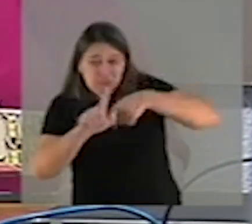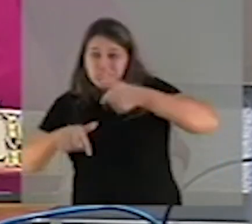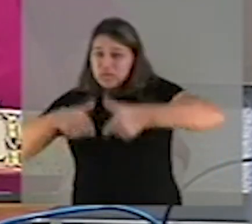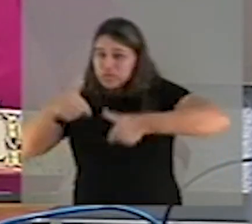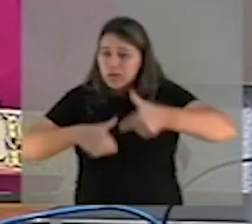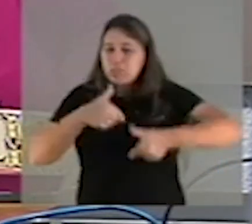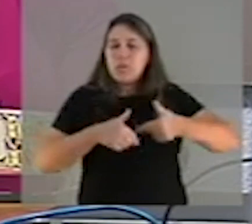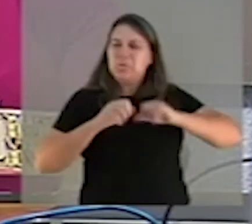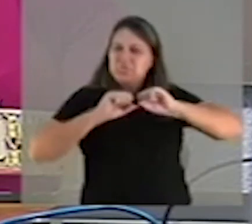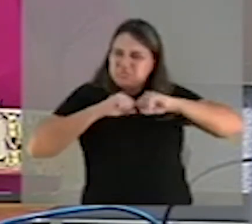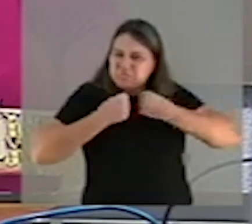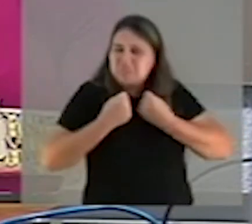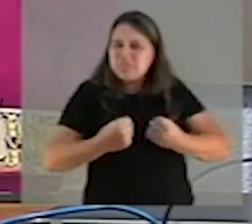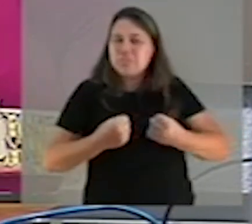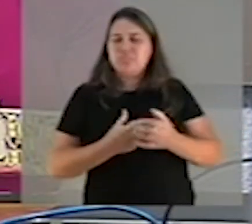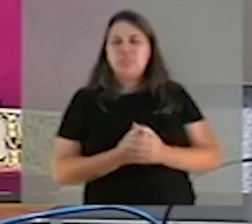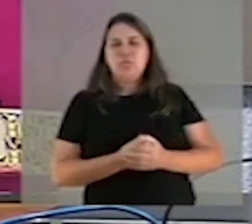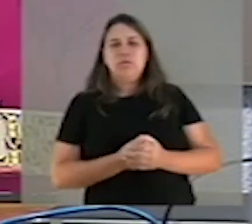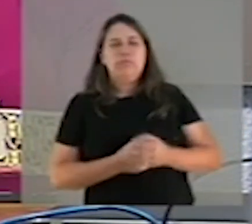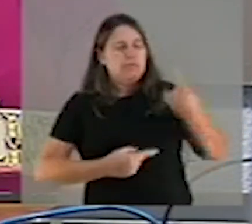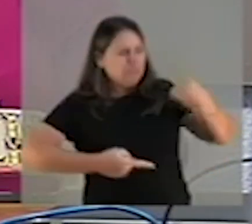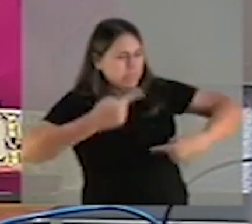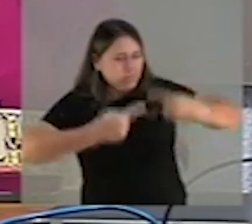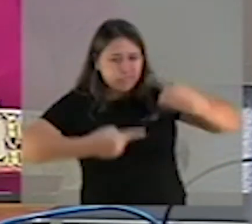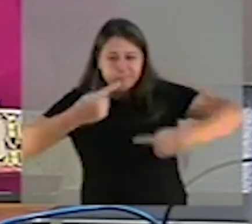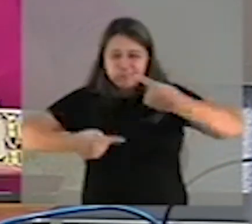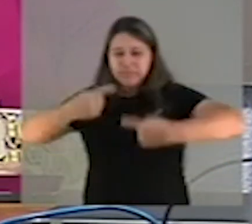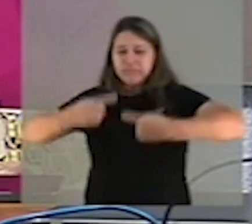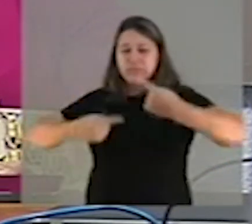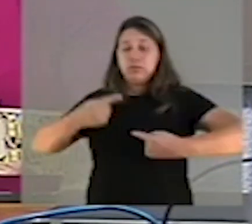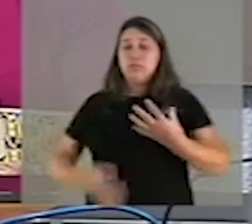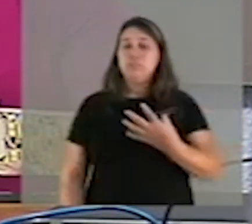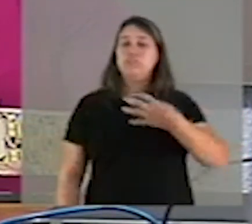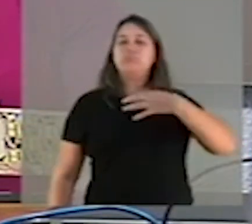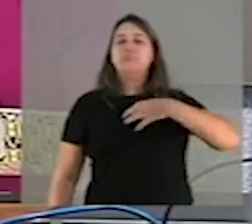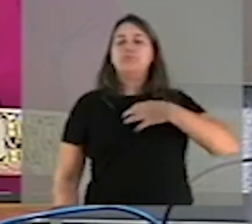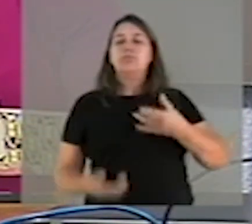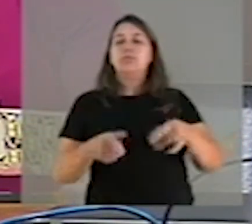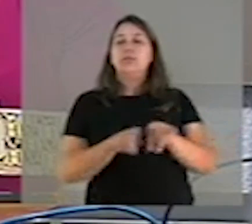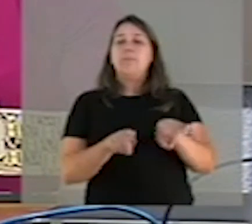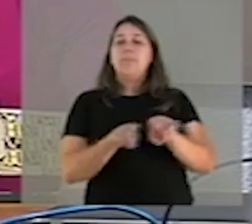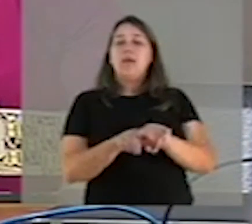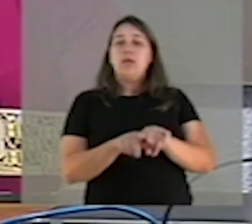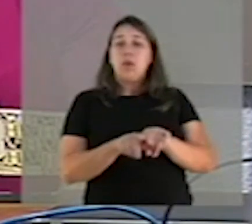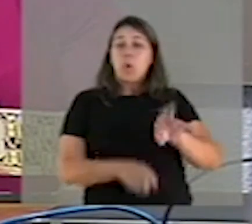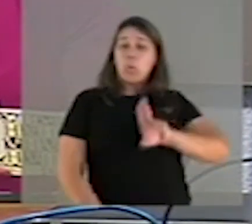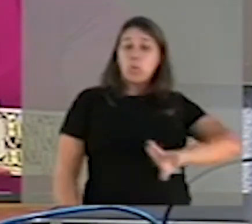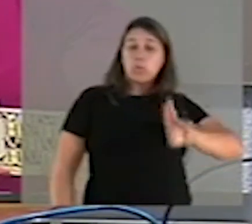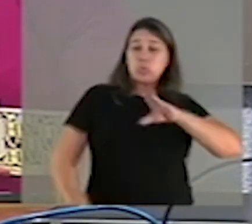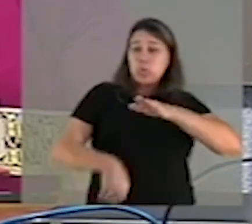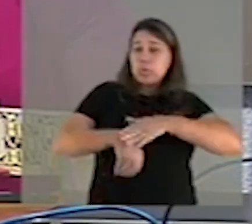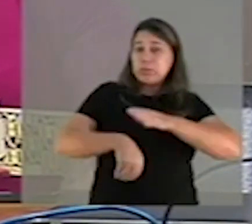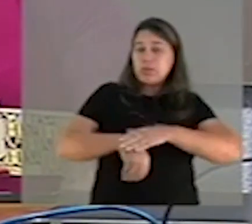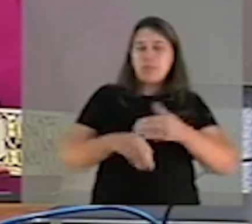intensos, muitos embates e, ao meu sentir, o emprego de tempo com questões